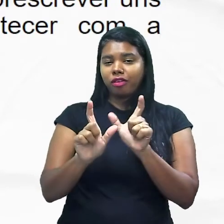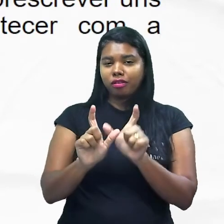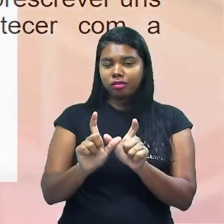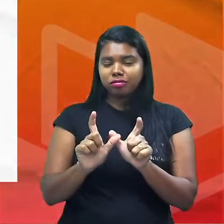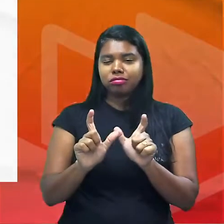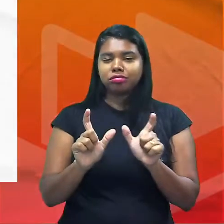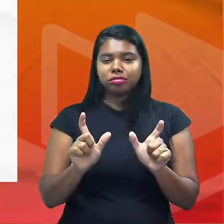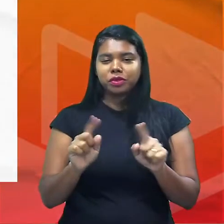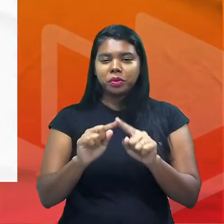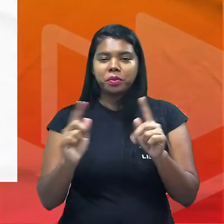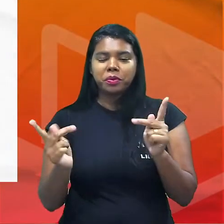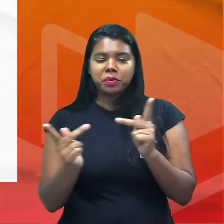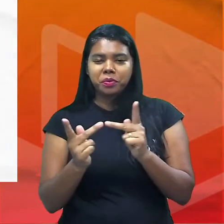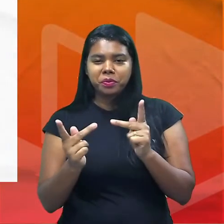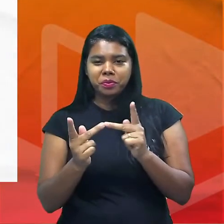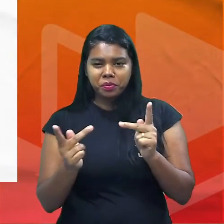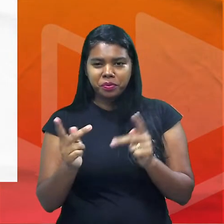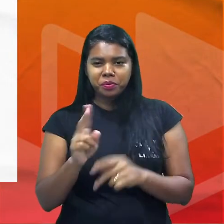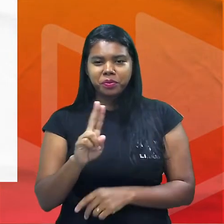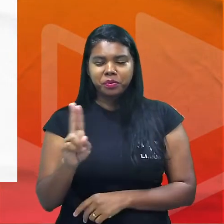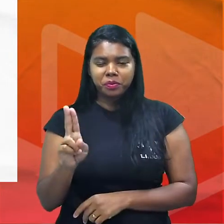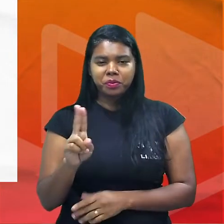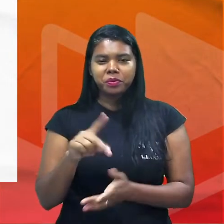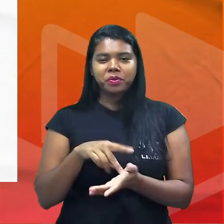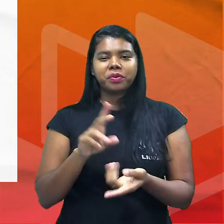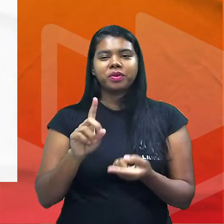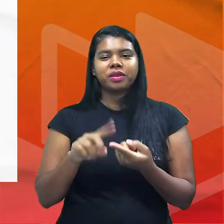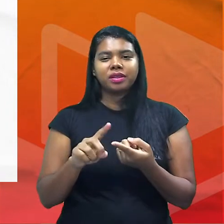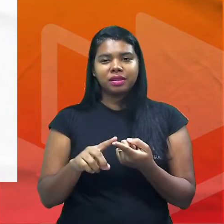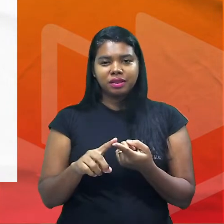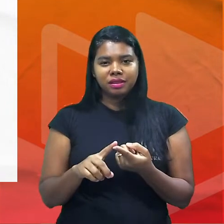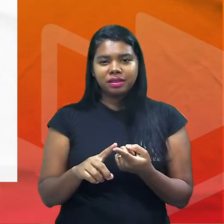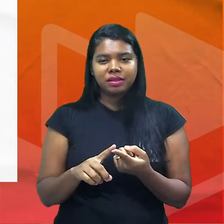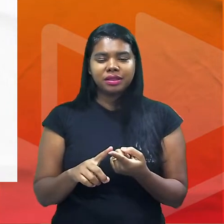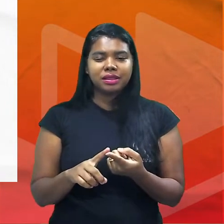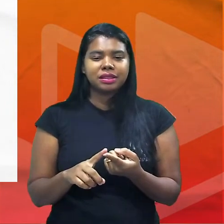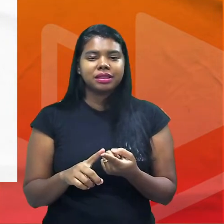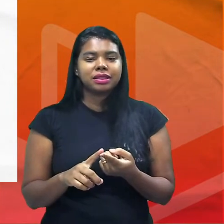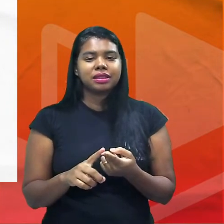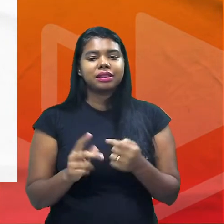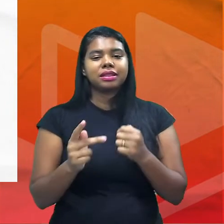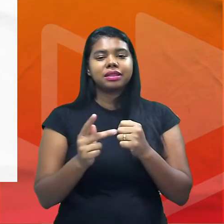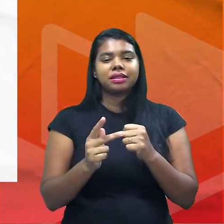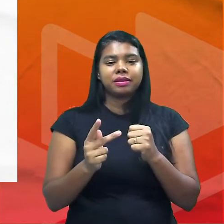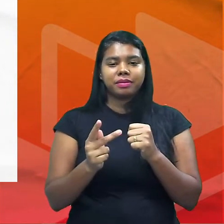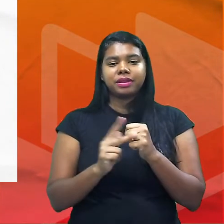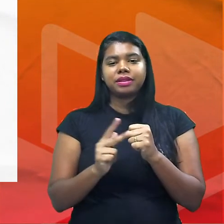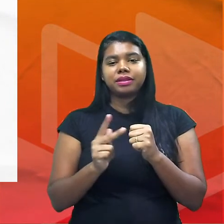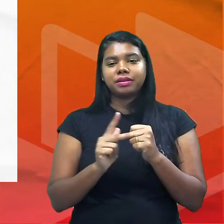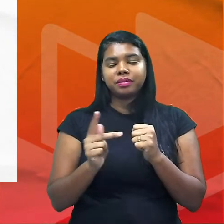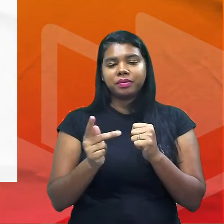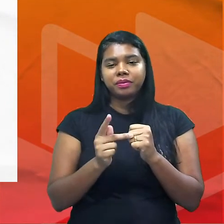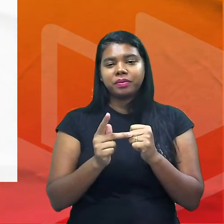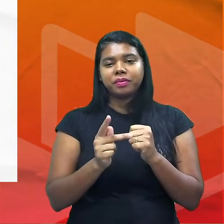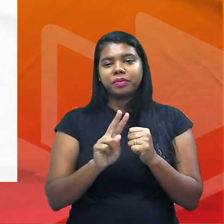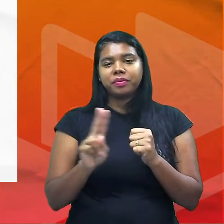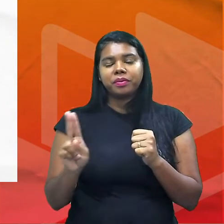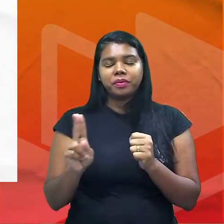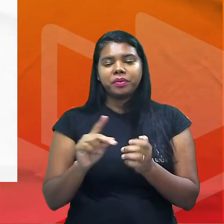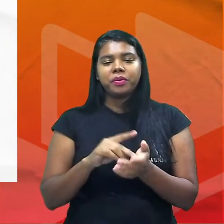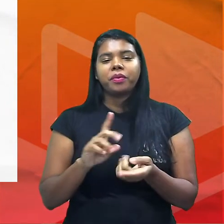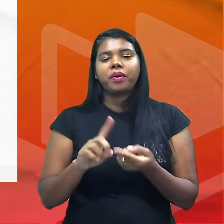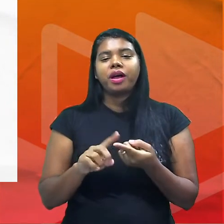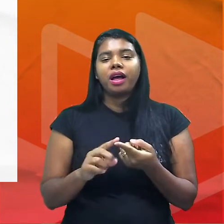mas é um pronome relativo o pronome relativo está retomando aí médico então aquele que ali eu poderia dizer o seguinte